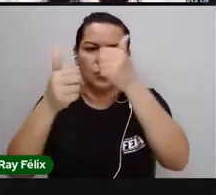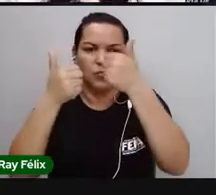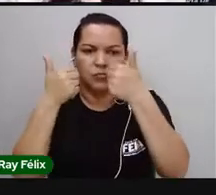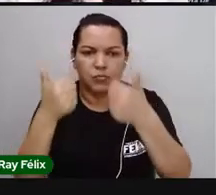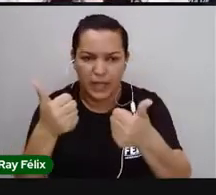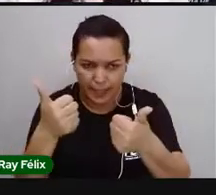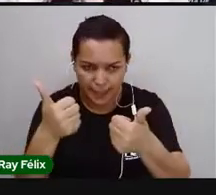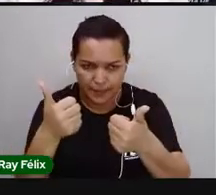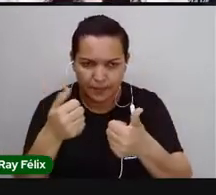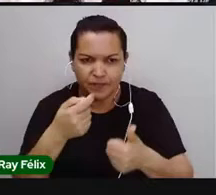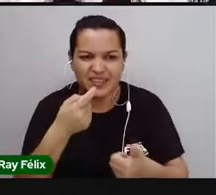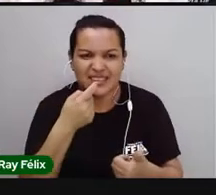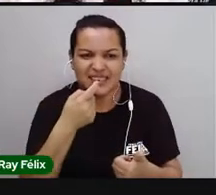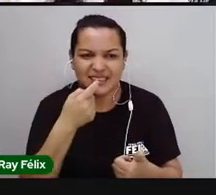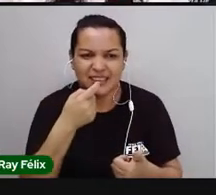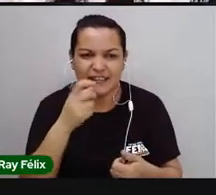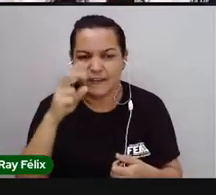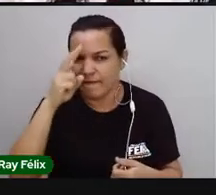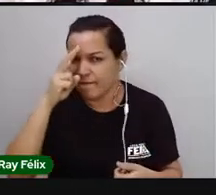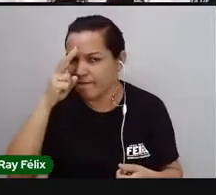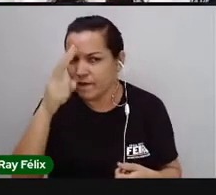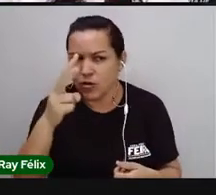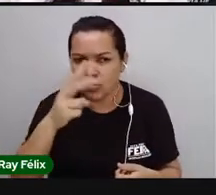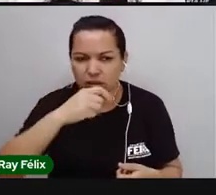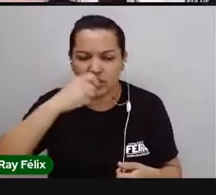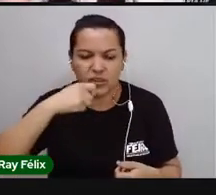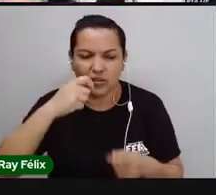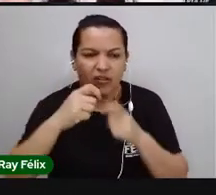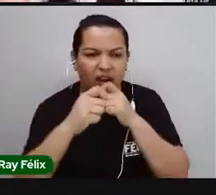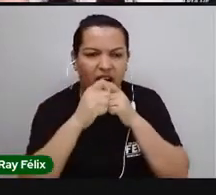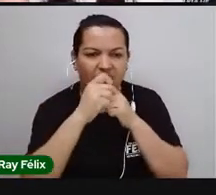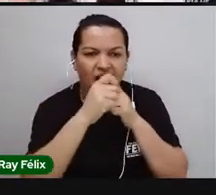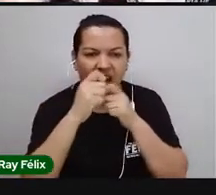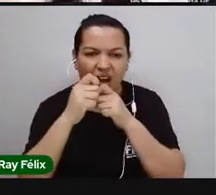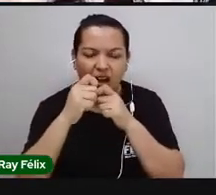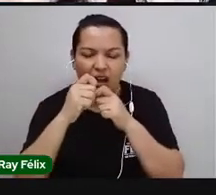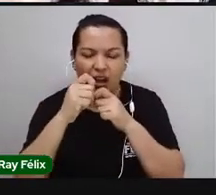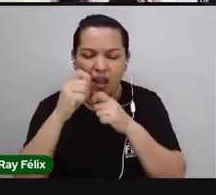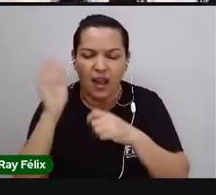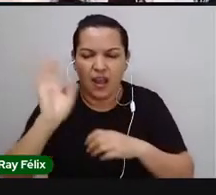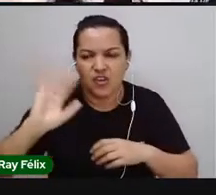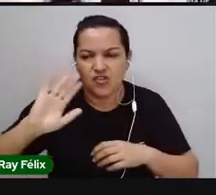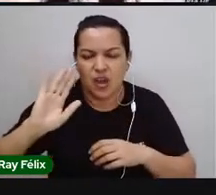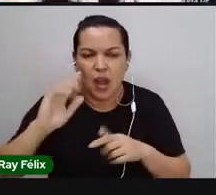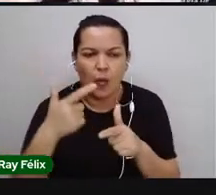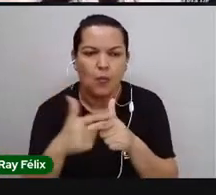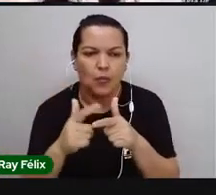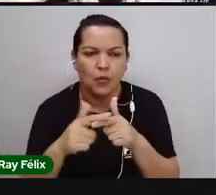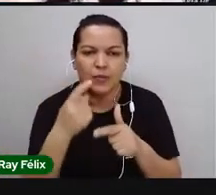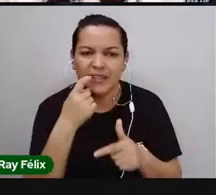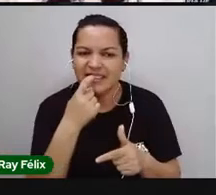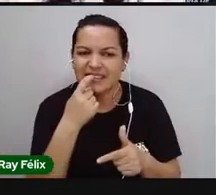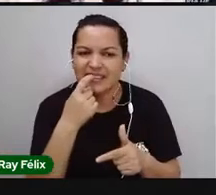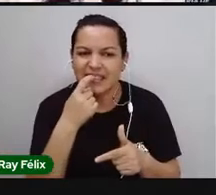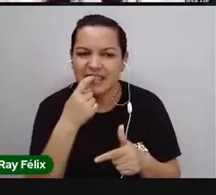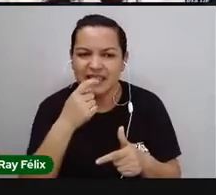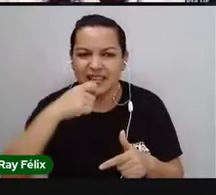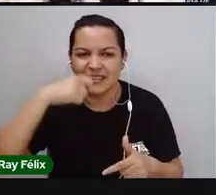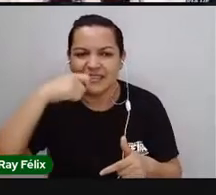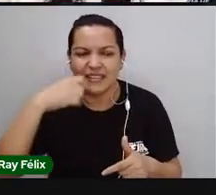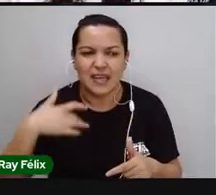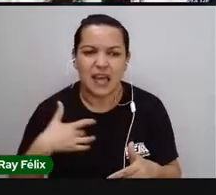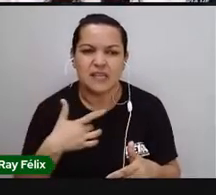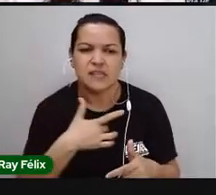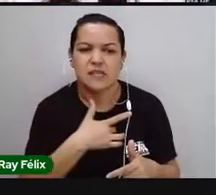Dentes fortes, escova e o fio dental, adeus cáries. Uma escova e um fio dental, saúde bucal.